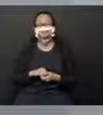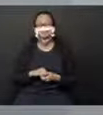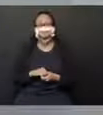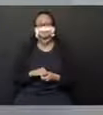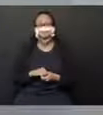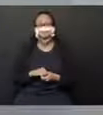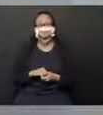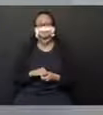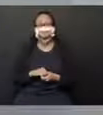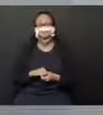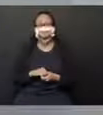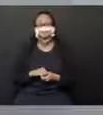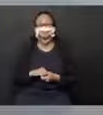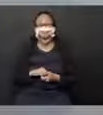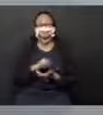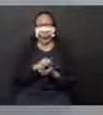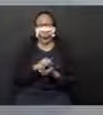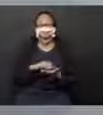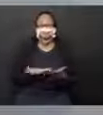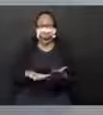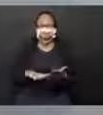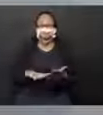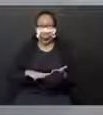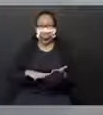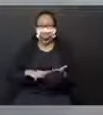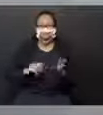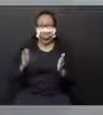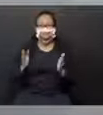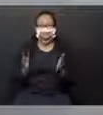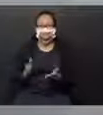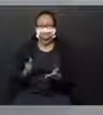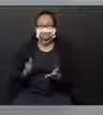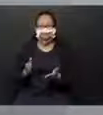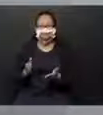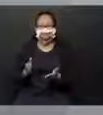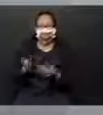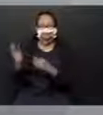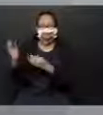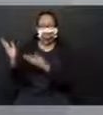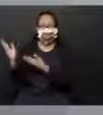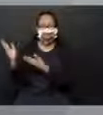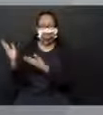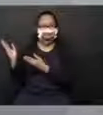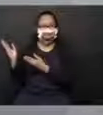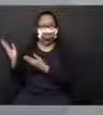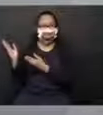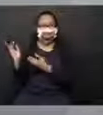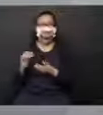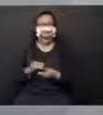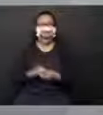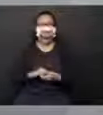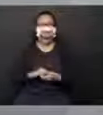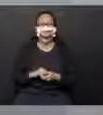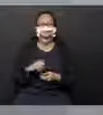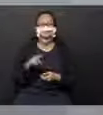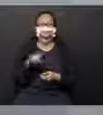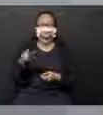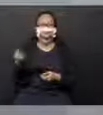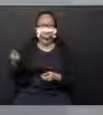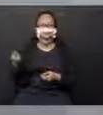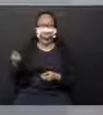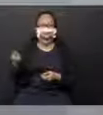Bom, a atividade aqui, agora, novamente, seremos os detetives. Vocês agora,